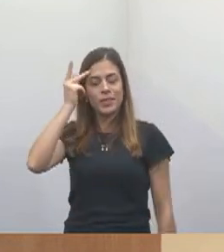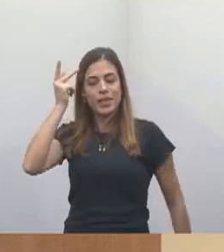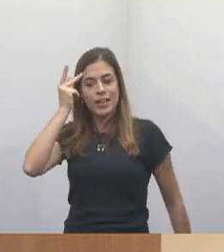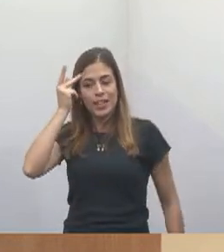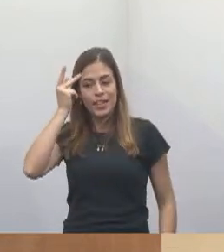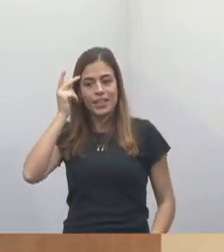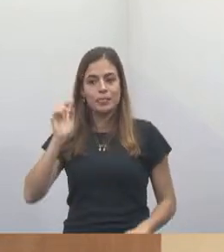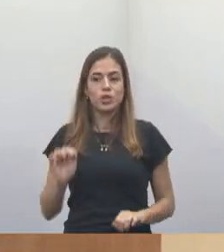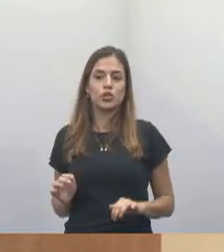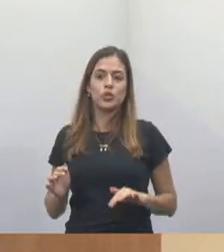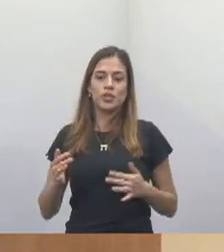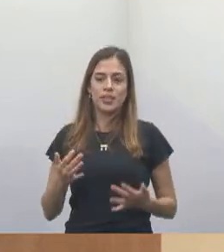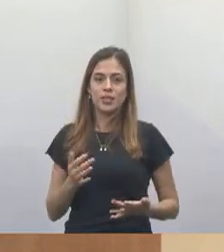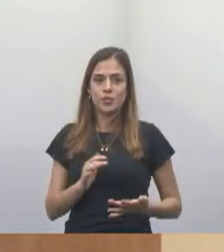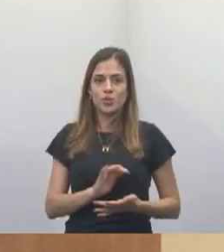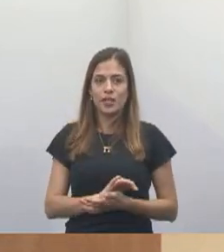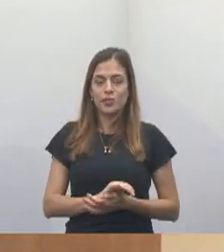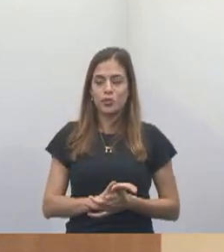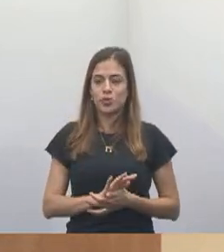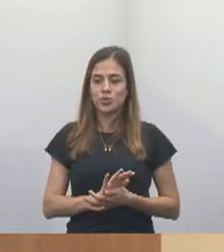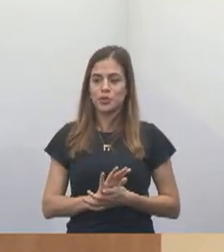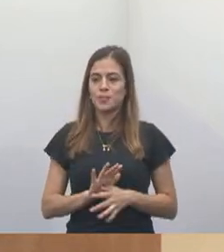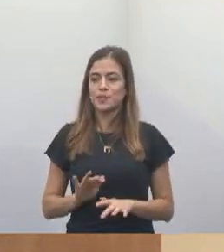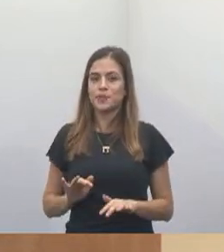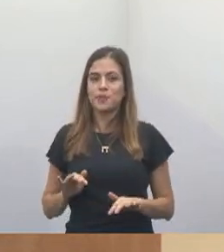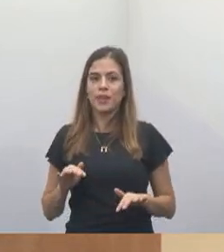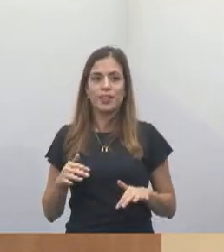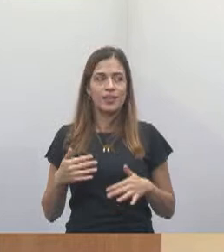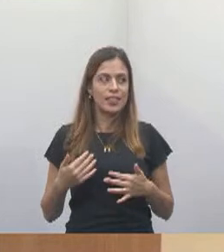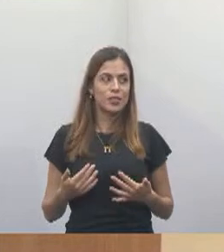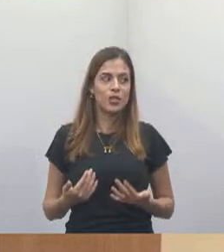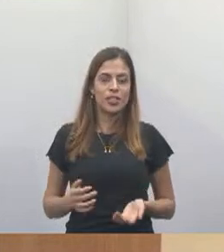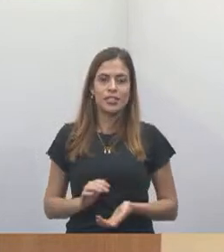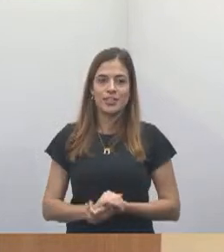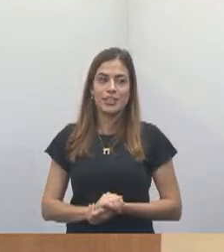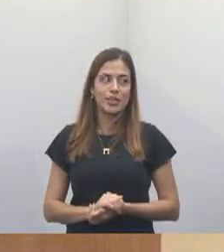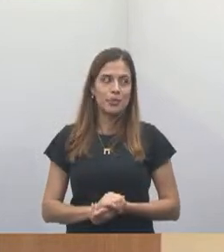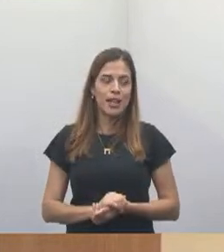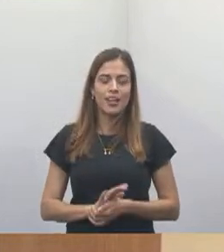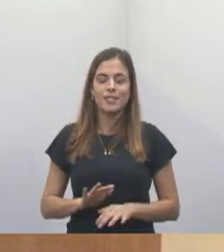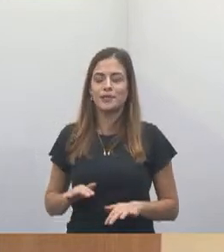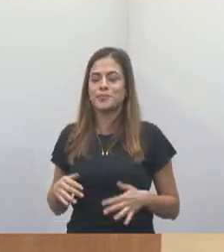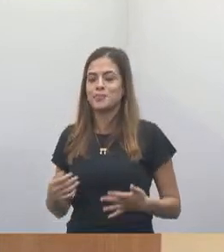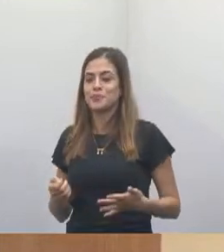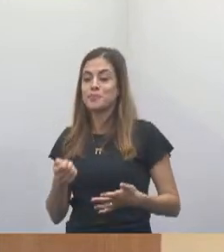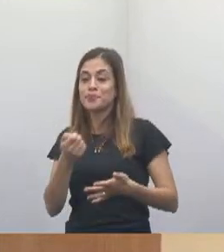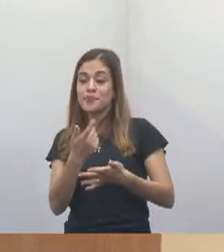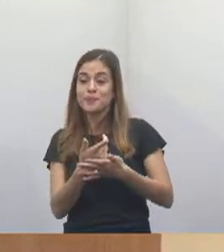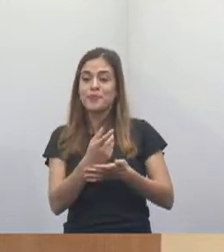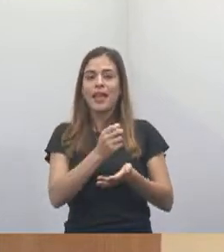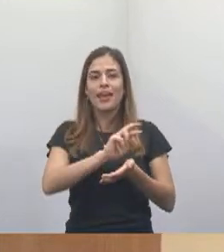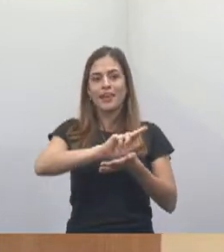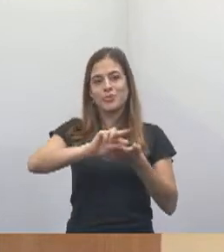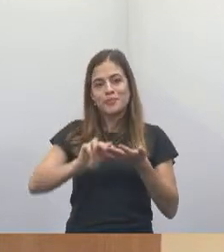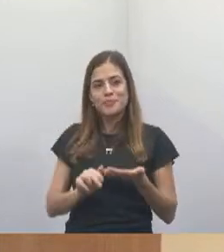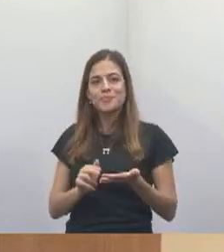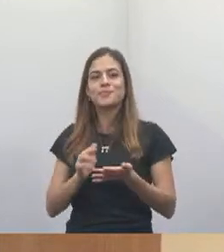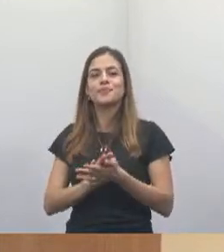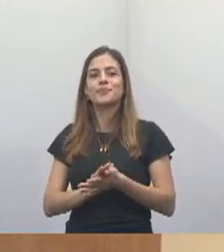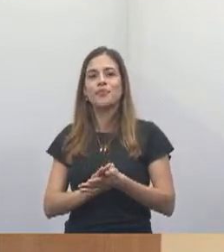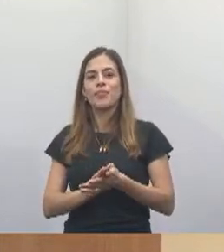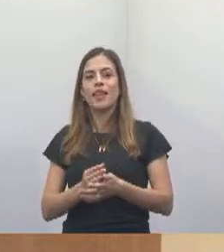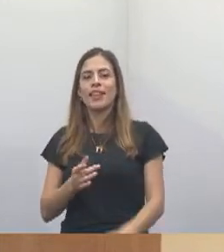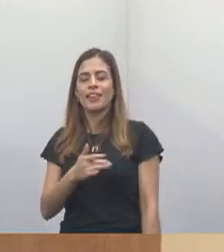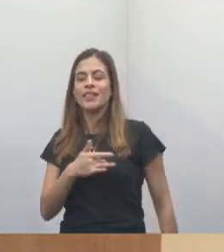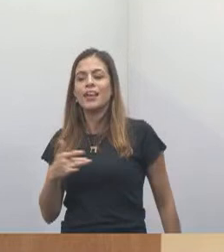um carinho, tenham um compromisso em aplicar mais recursos na área da saúde, porque agora